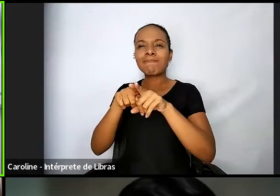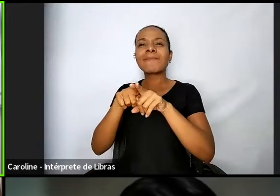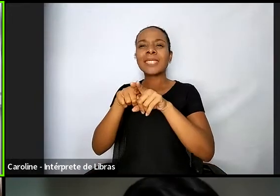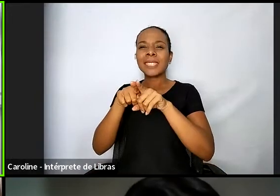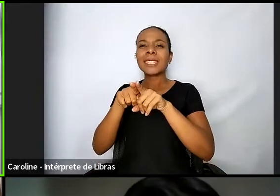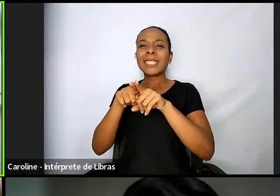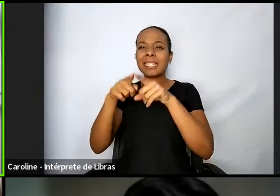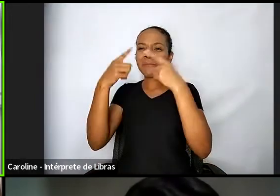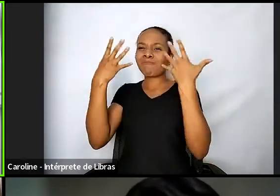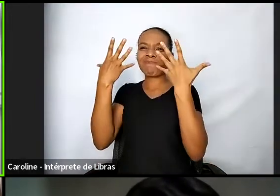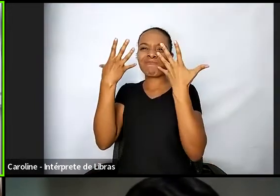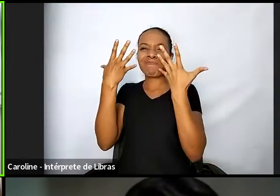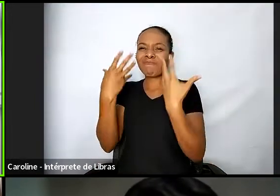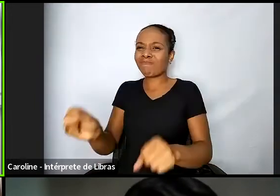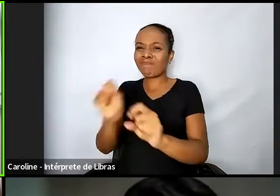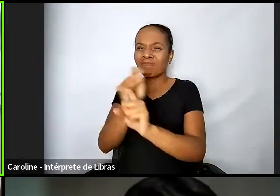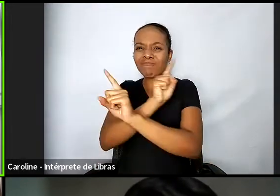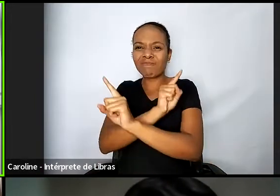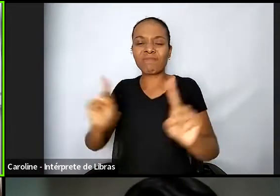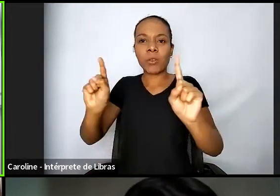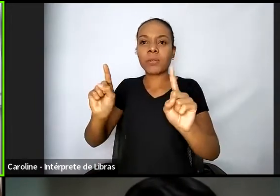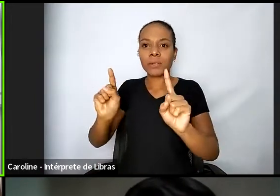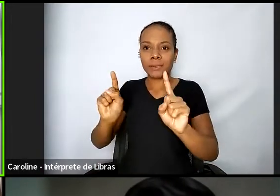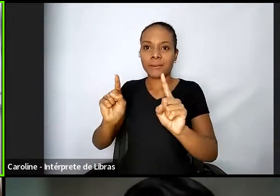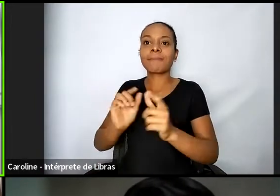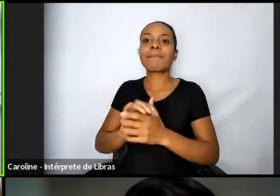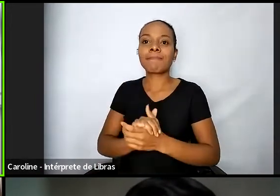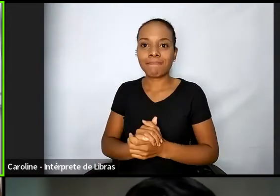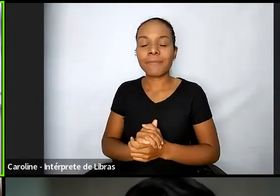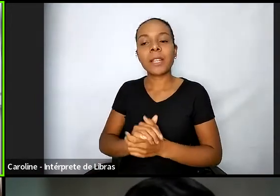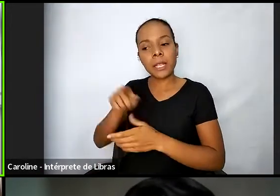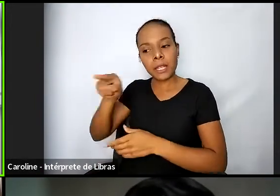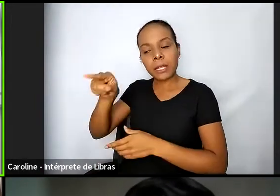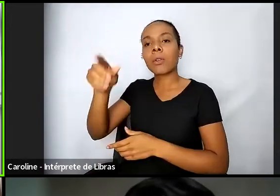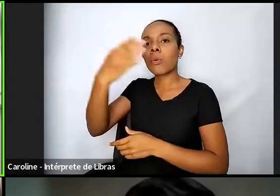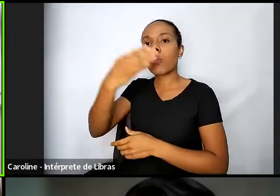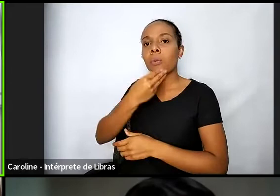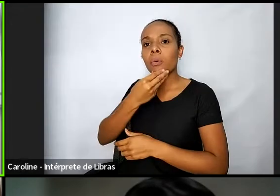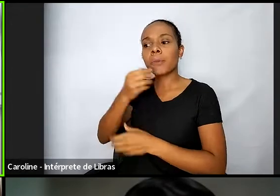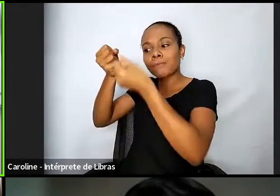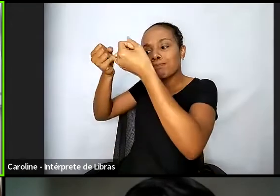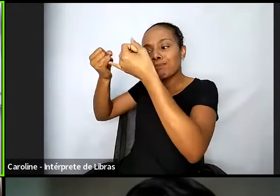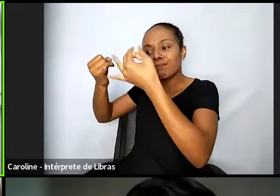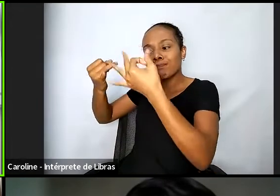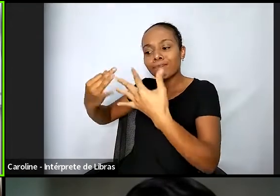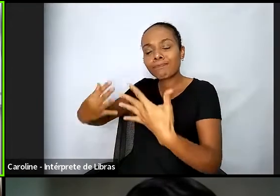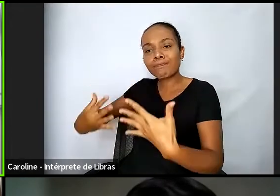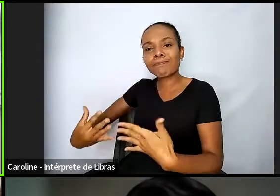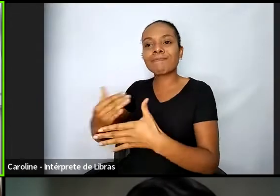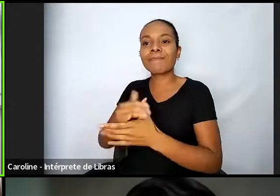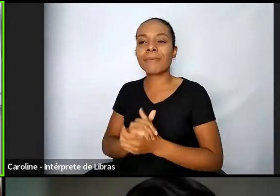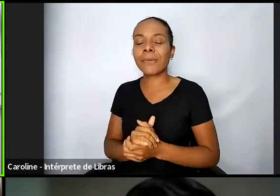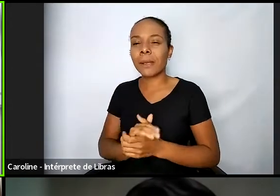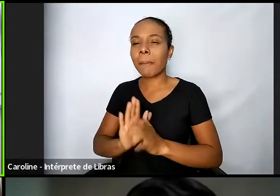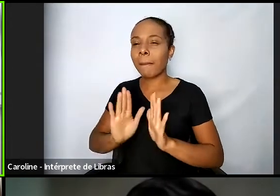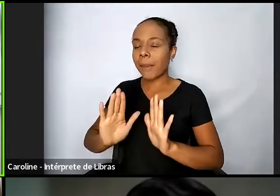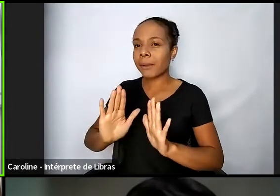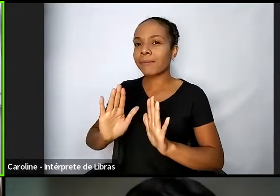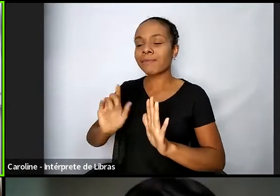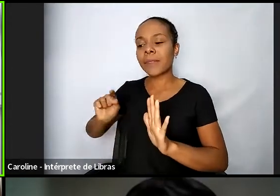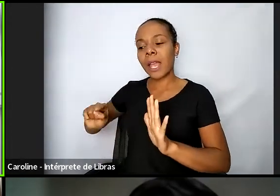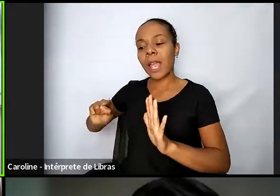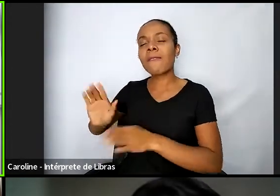observei que esse filme foi contado sobre a perspectiva de quem ajuda.